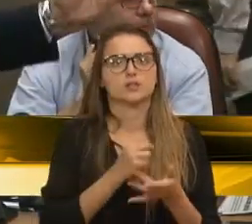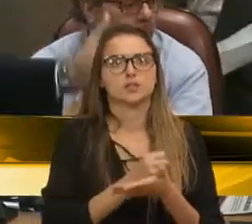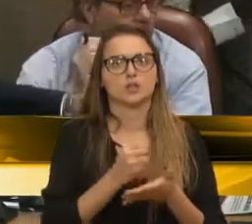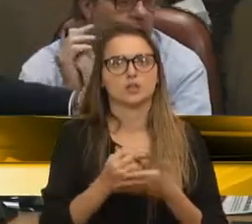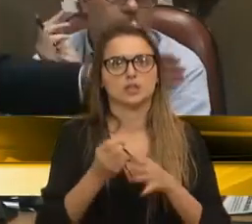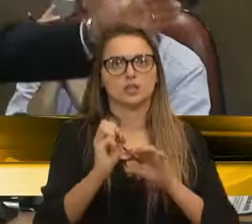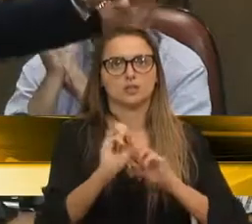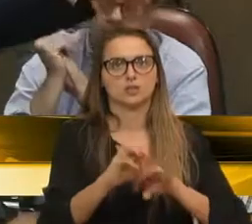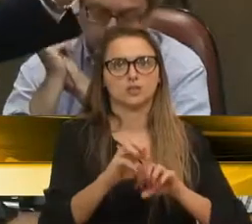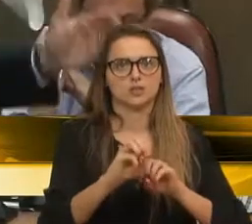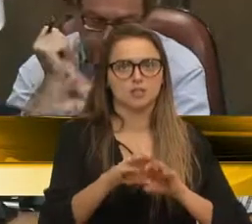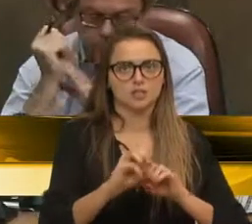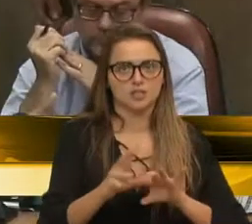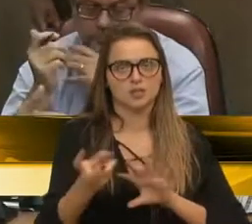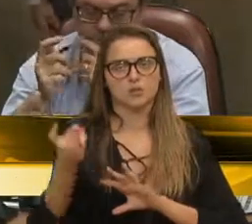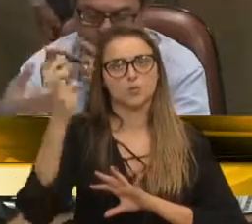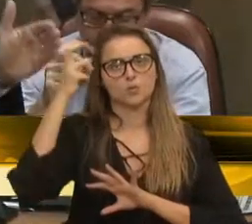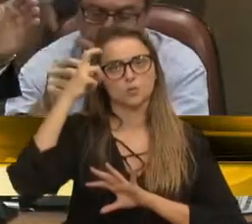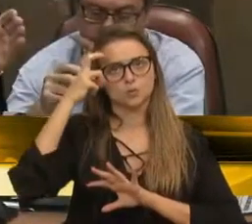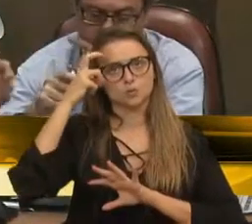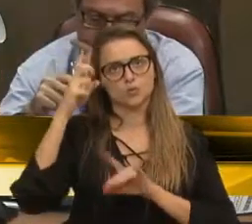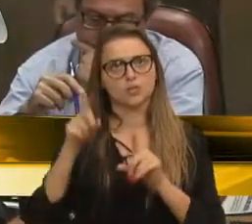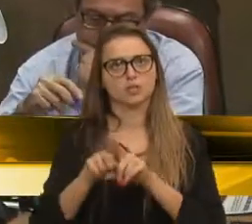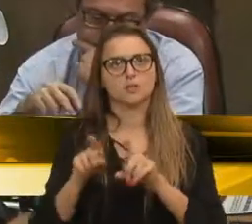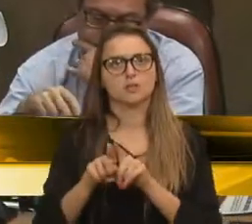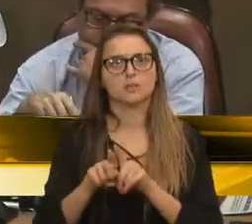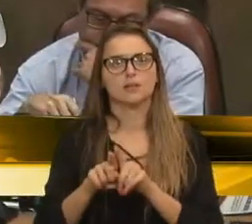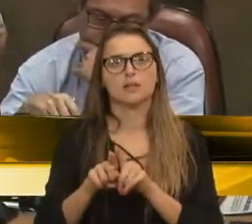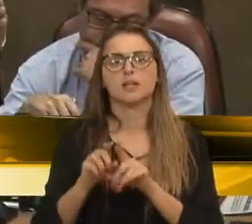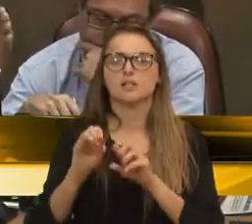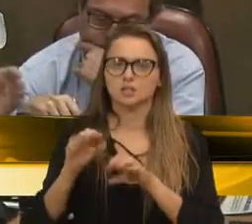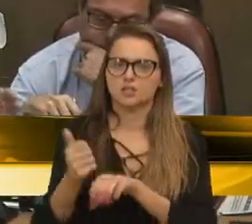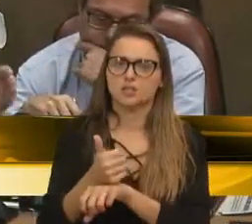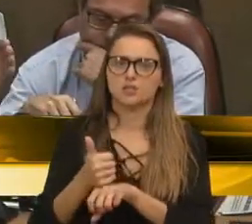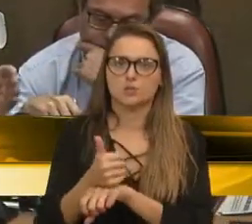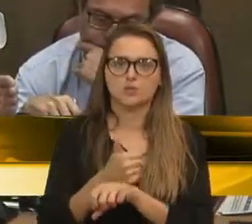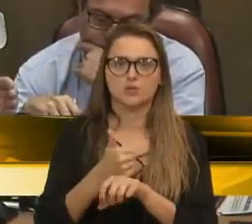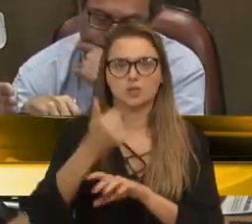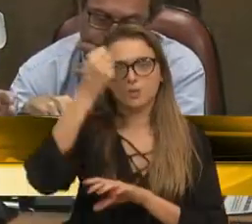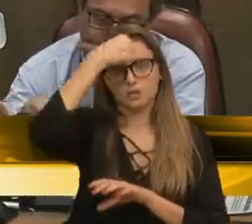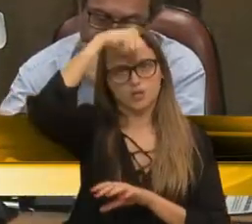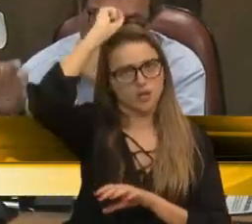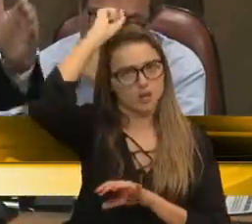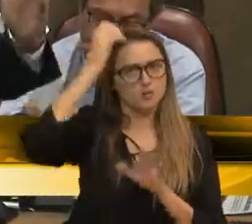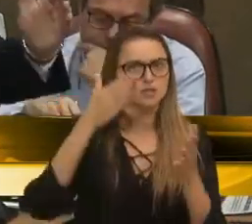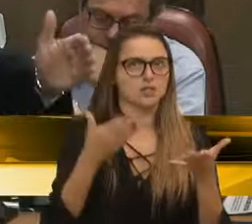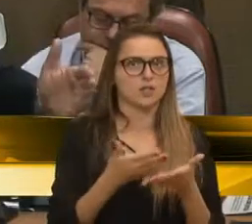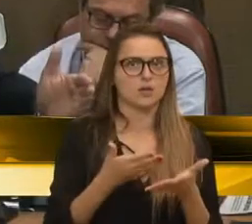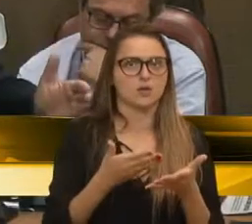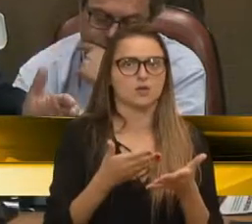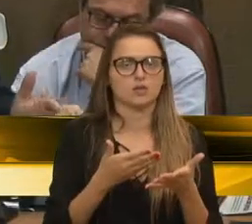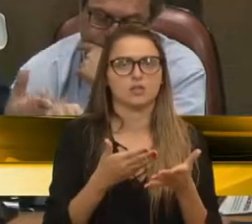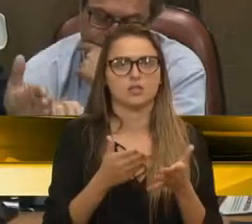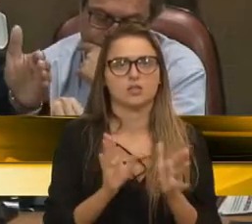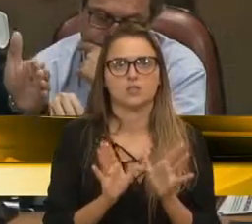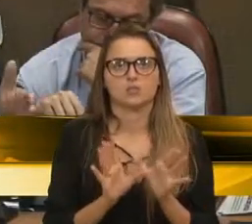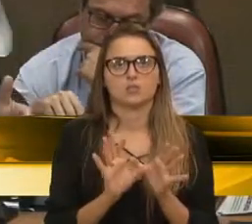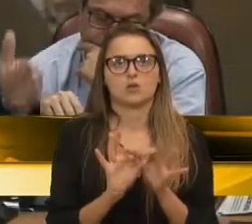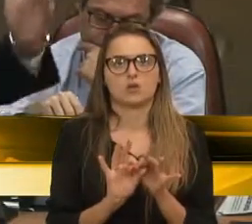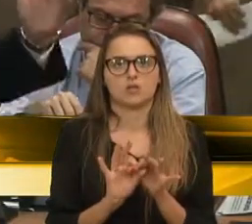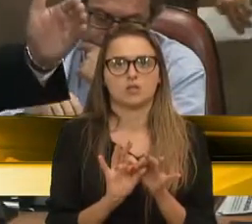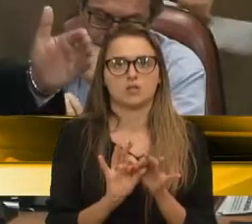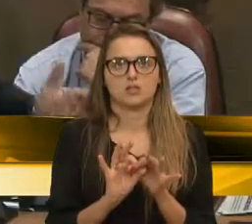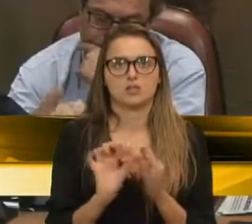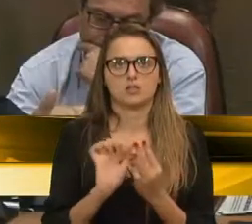educacional, cultural e também de capacitação. E a universidade, agora, numa triangulação, vereadora Paula, que nós